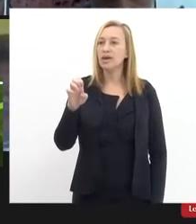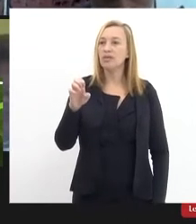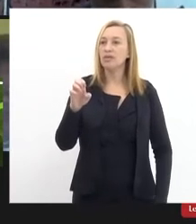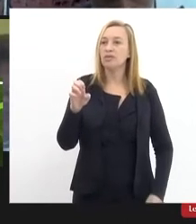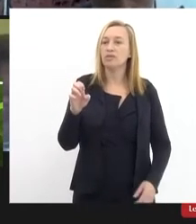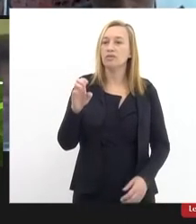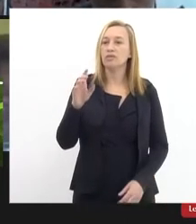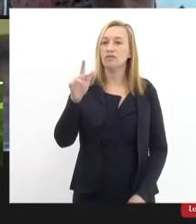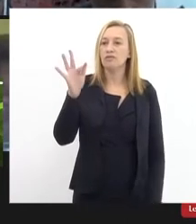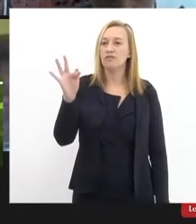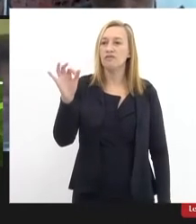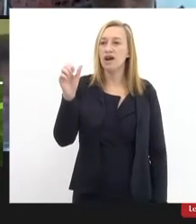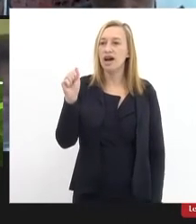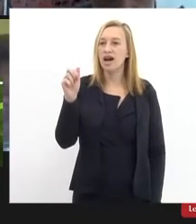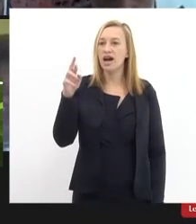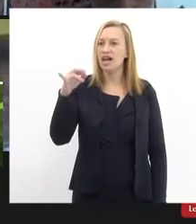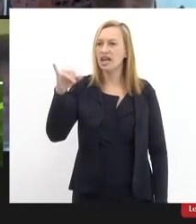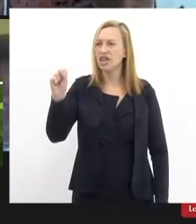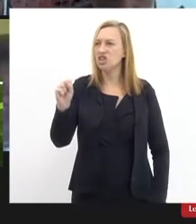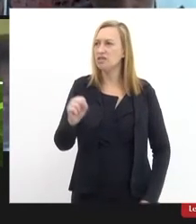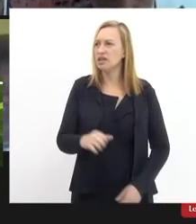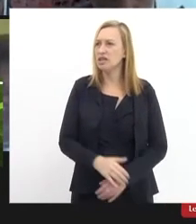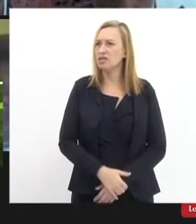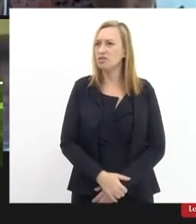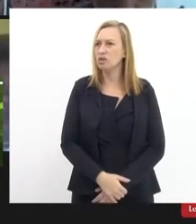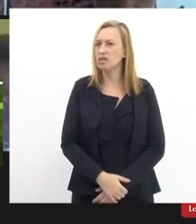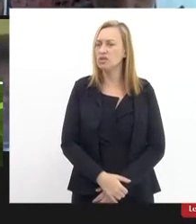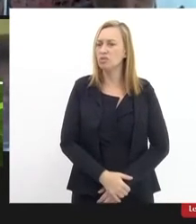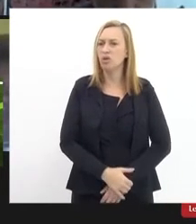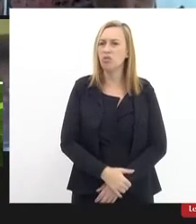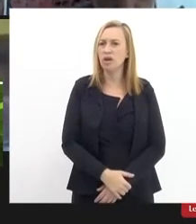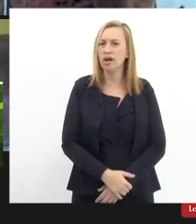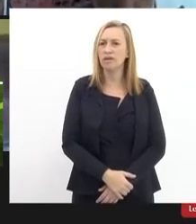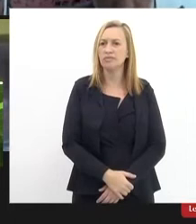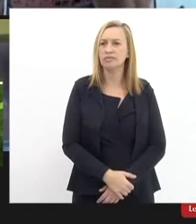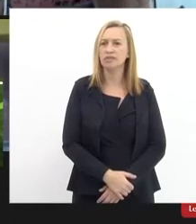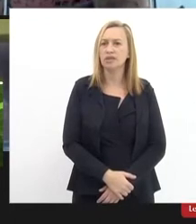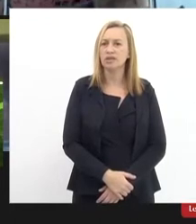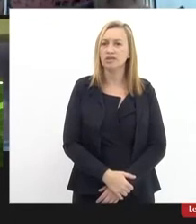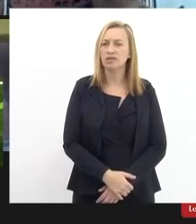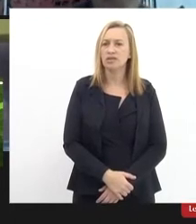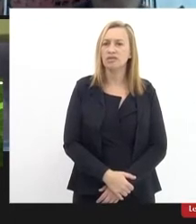Iguaçu nosso grande companheiro Lindbergh bem-vindo Lindbergh